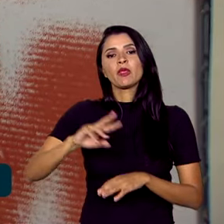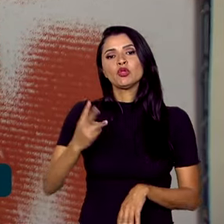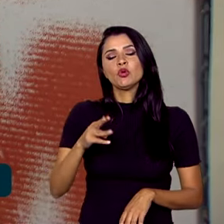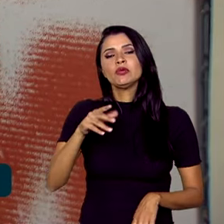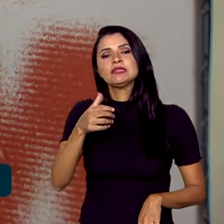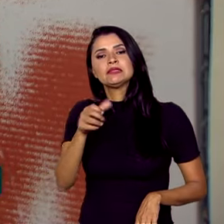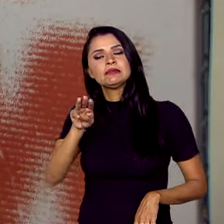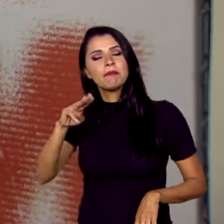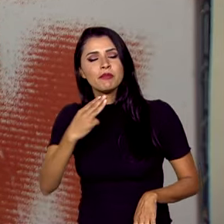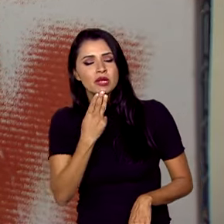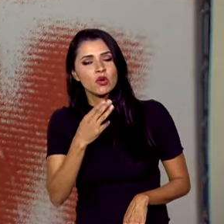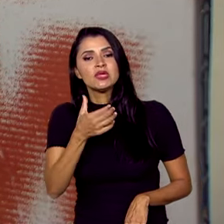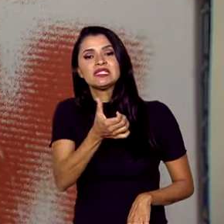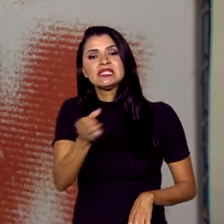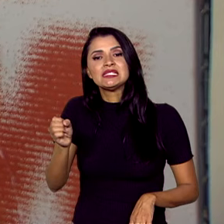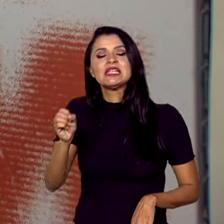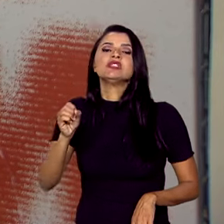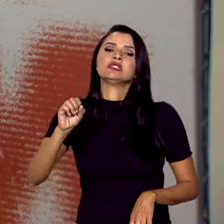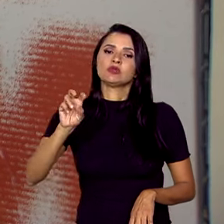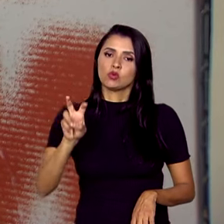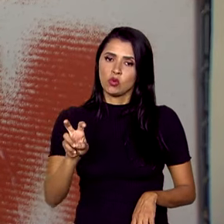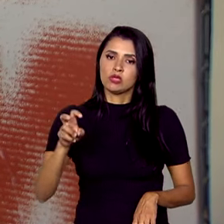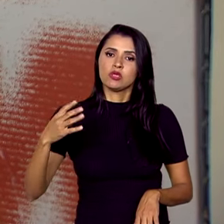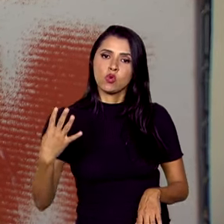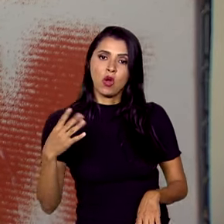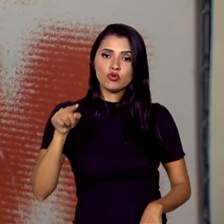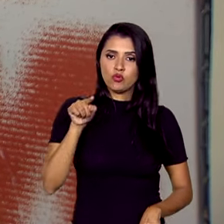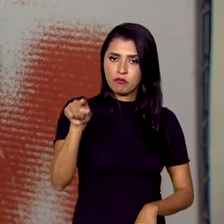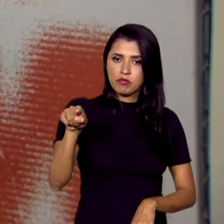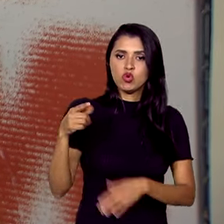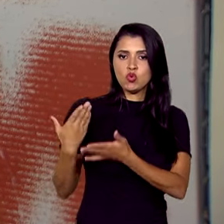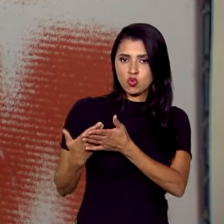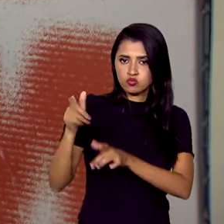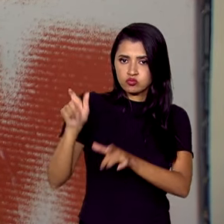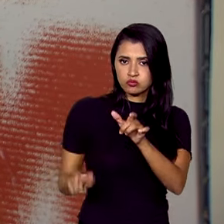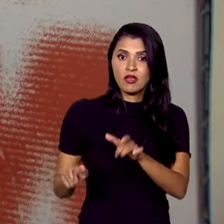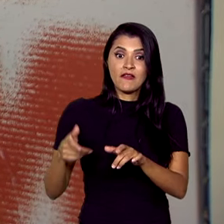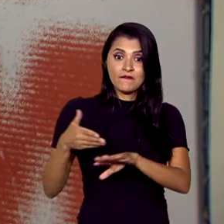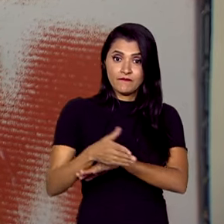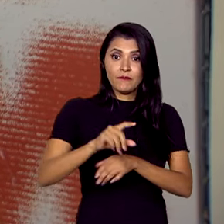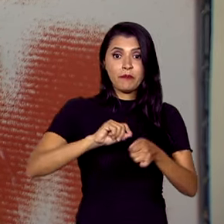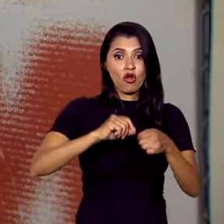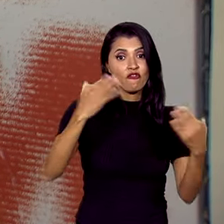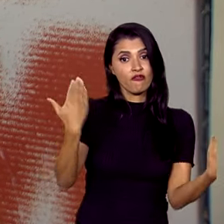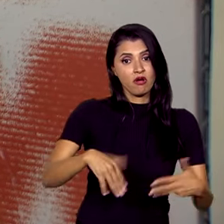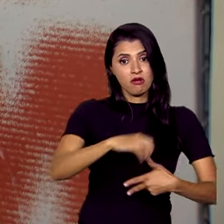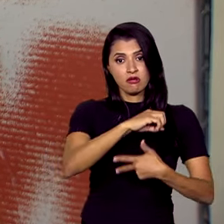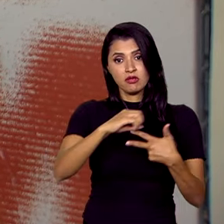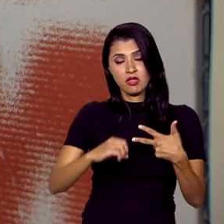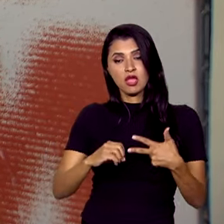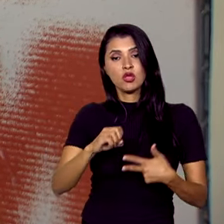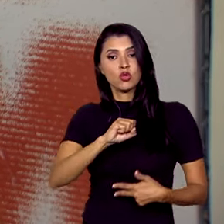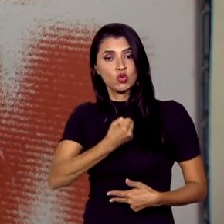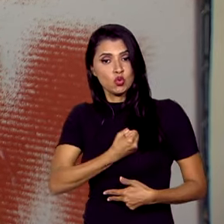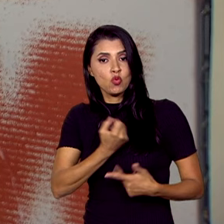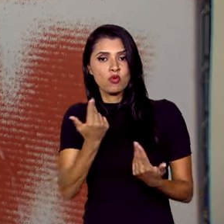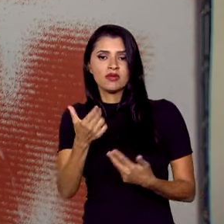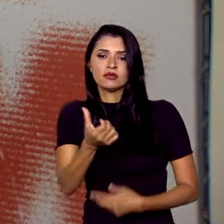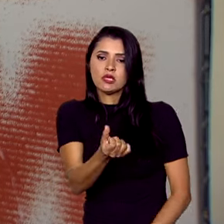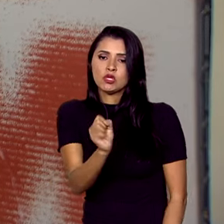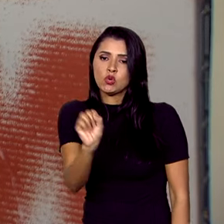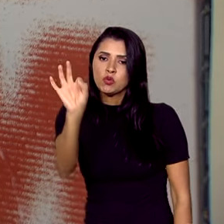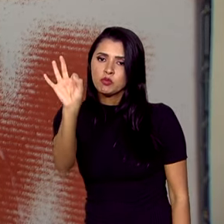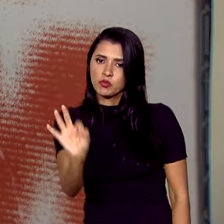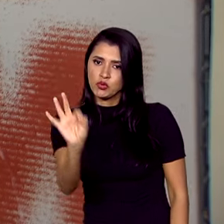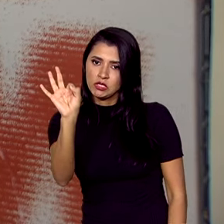674 mil estudantes fizeram a prova do Enem neste domingo. O número corresponde a 68%